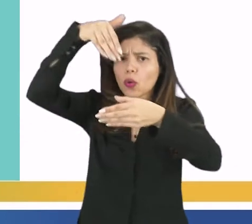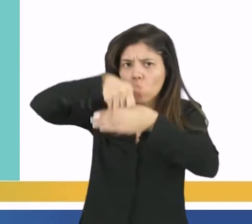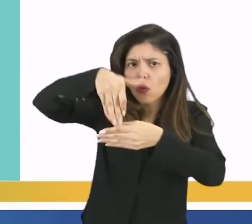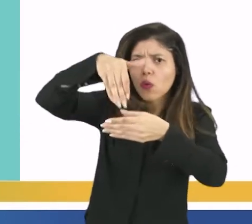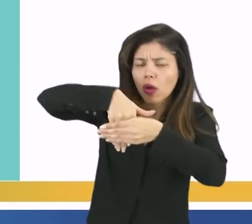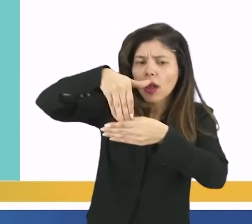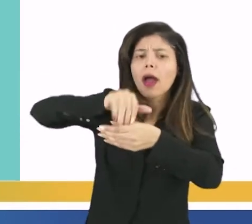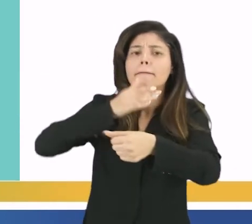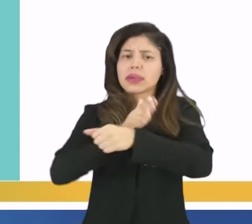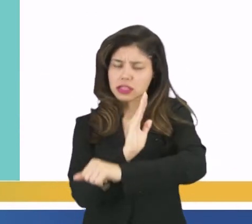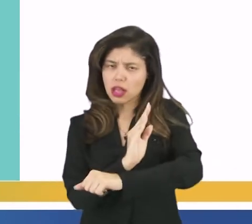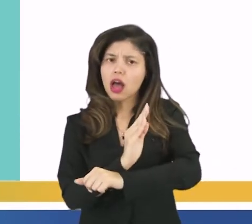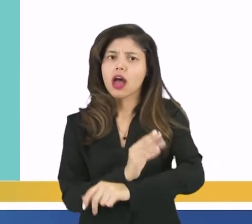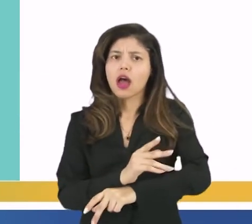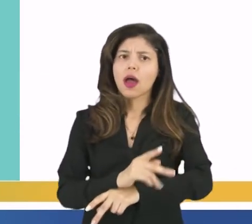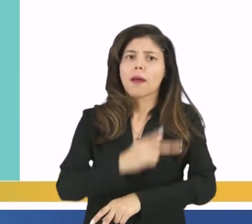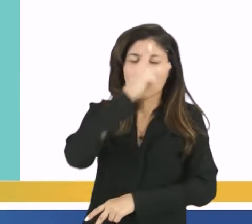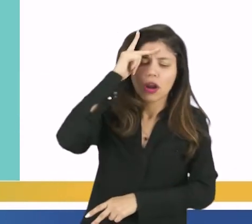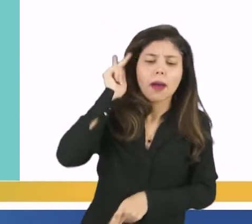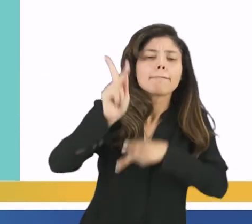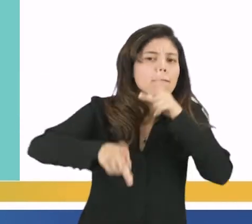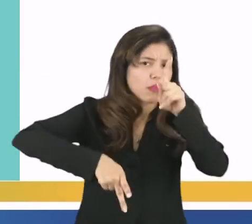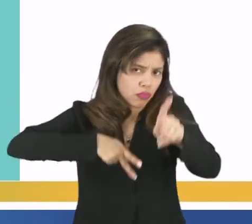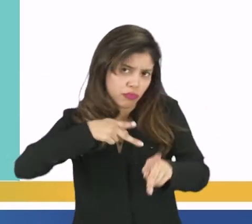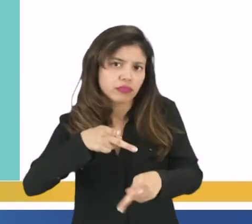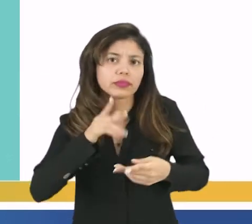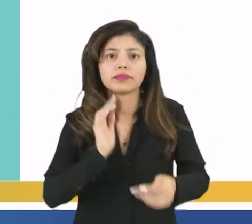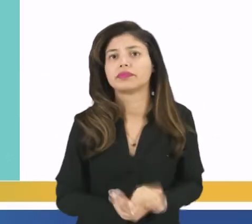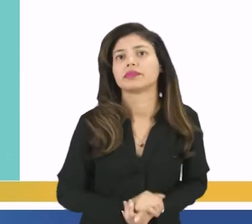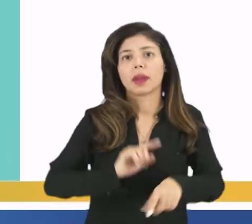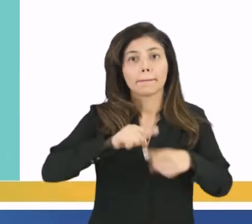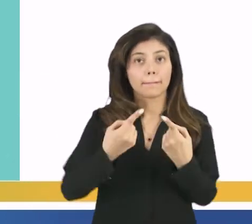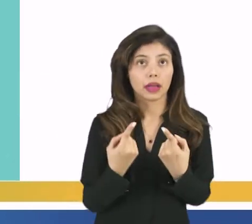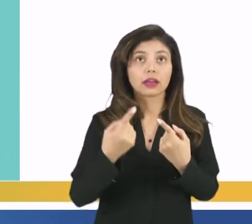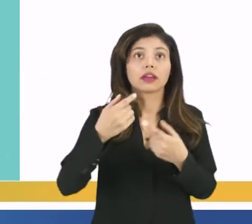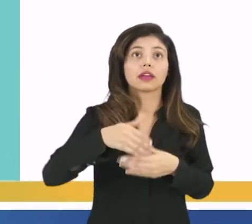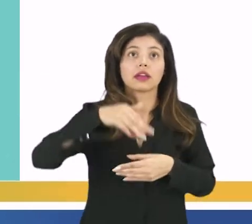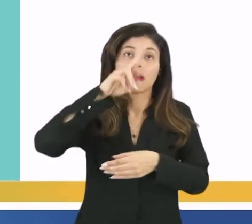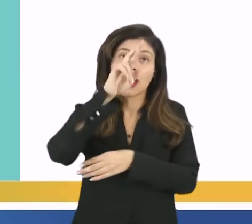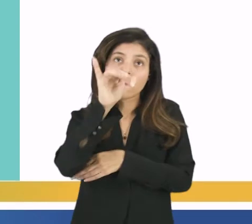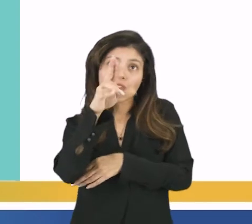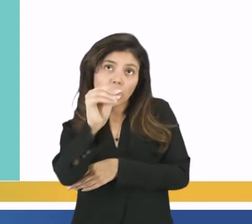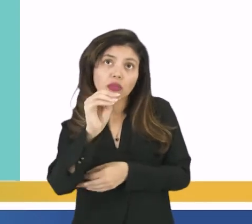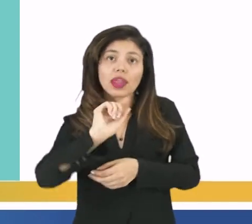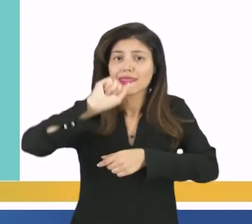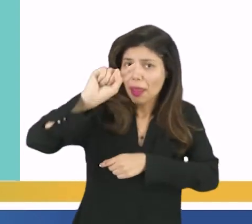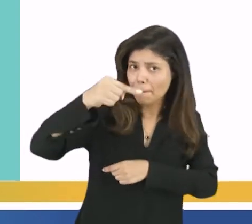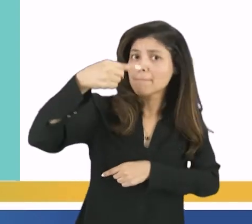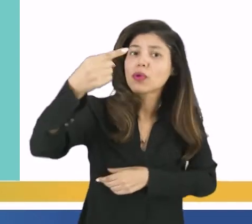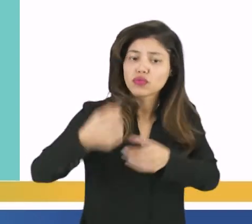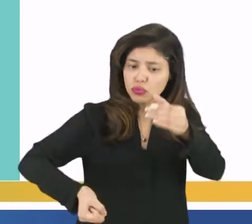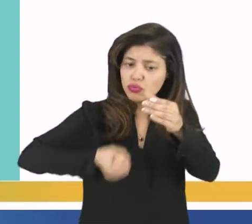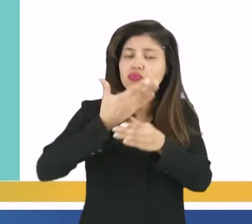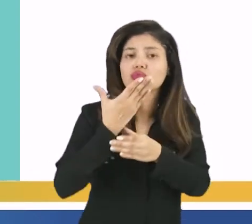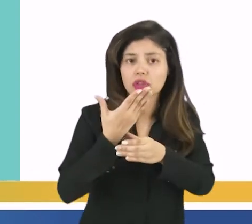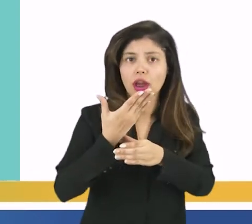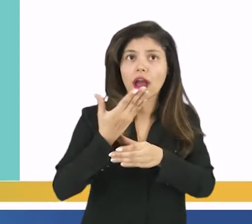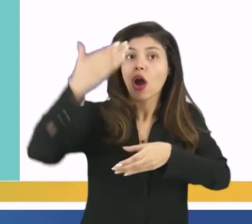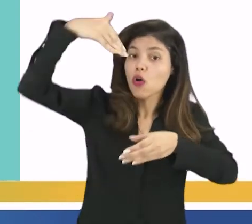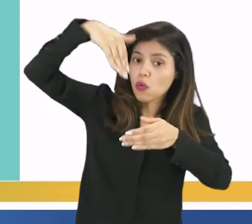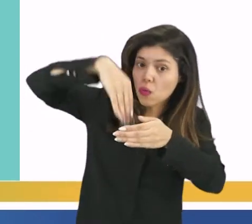passar realmente pela apreciação popular. Mas o referendo é criado a lei. Depois que criado, ele é